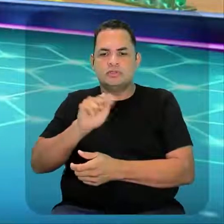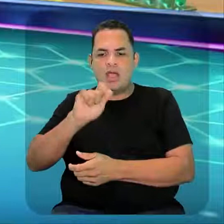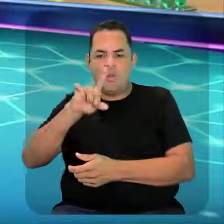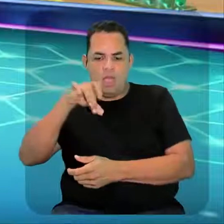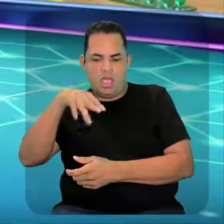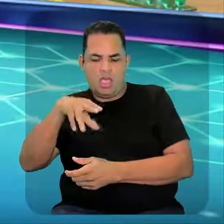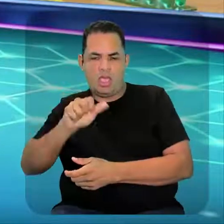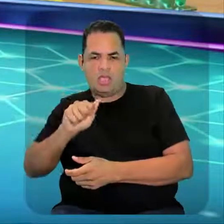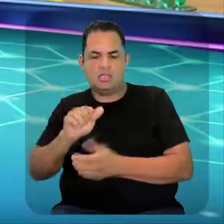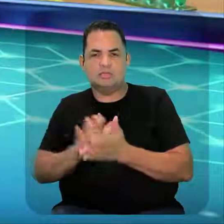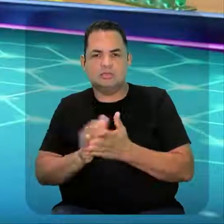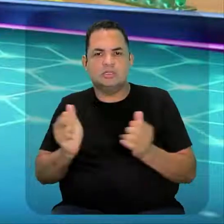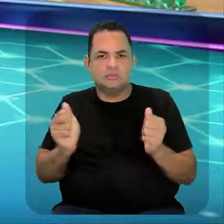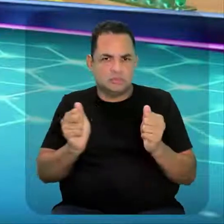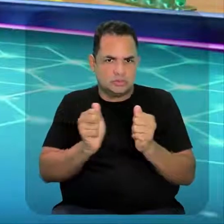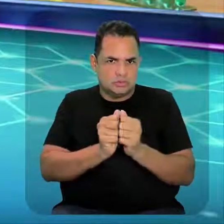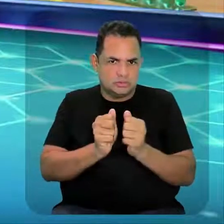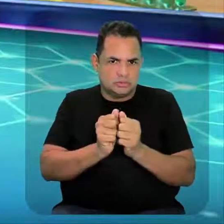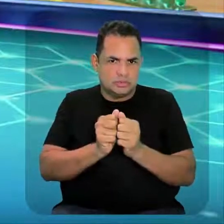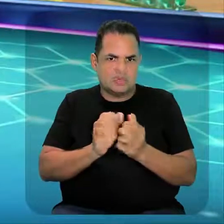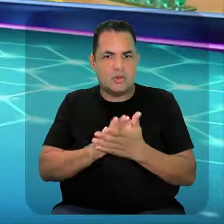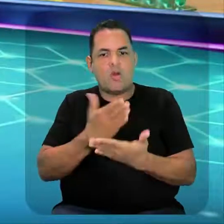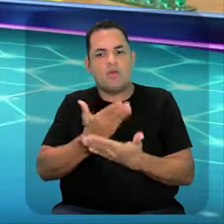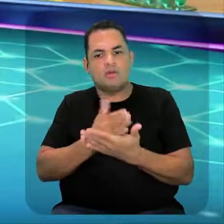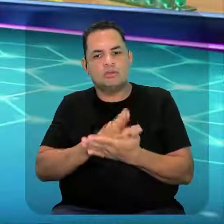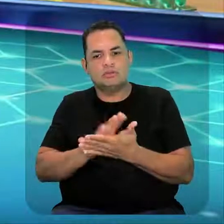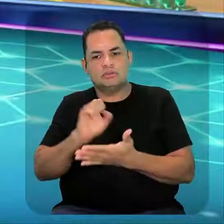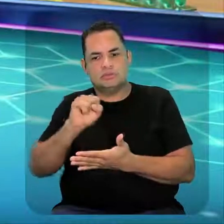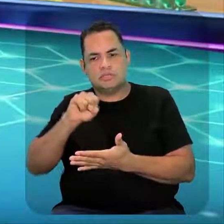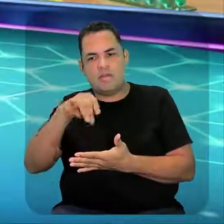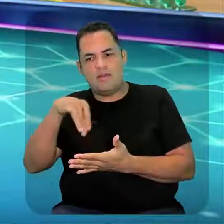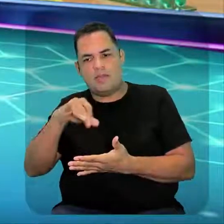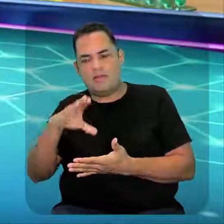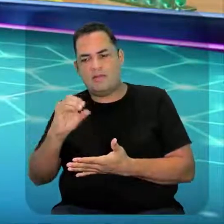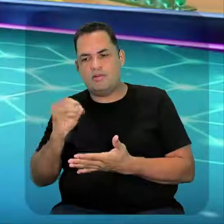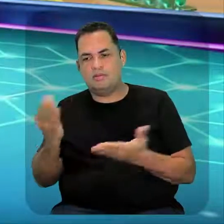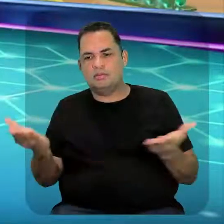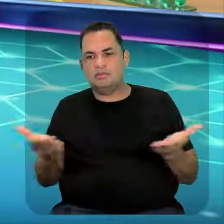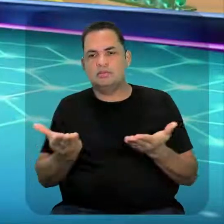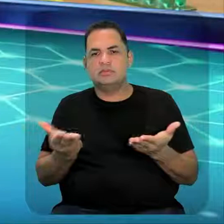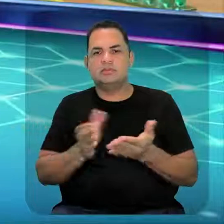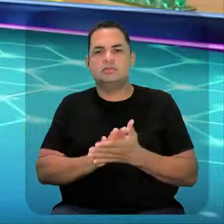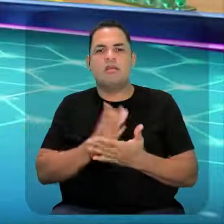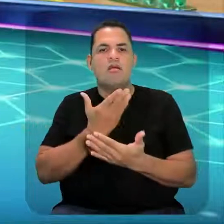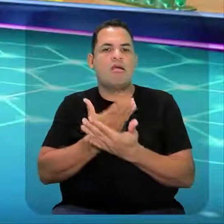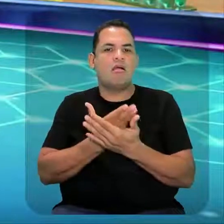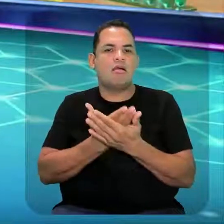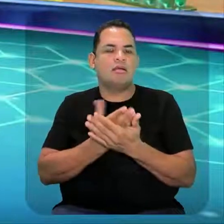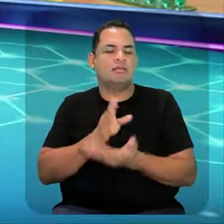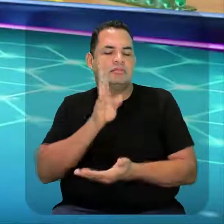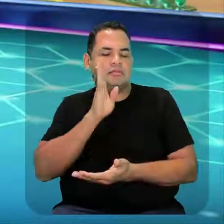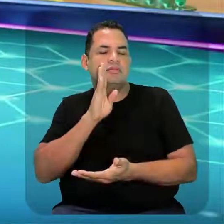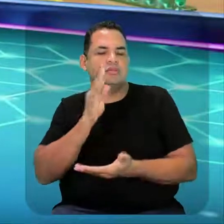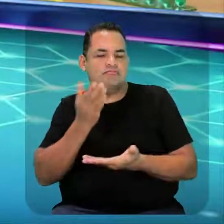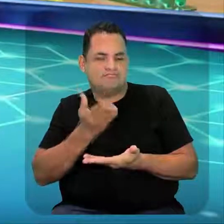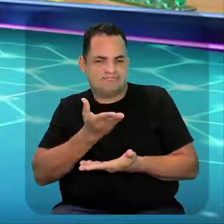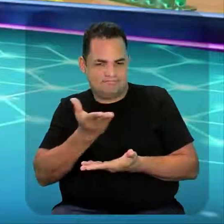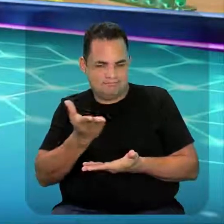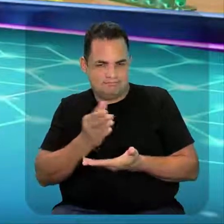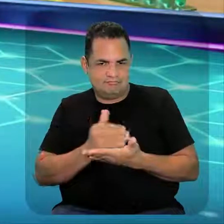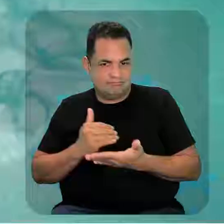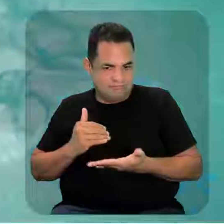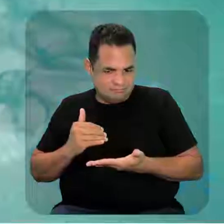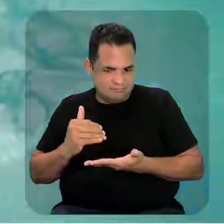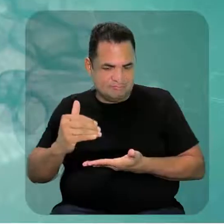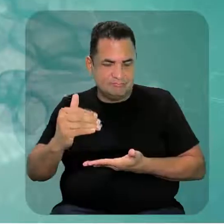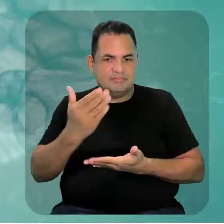esse material e estamos aqui com o nosso intérprete Sâmio. E vamos fazer uma aula bem bacaninha para vocês. Vamos